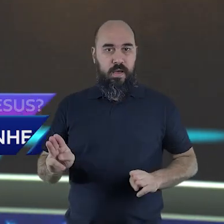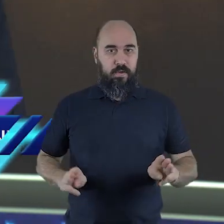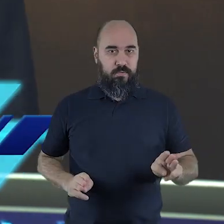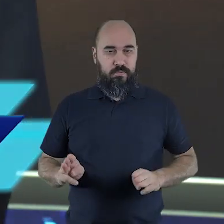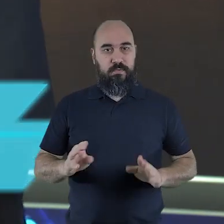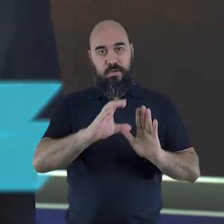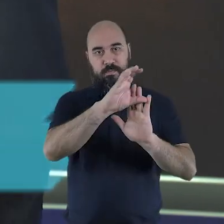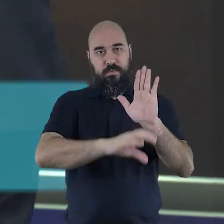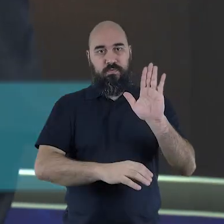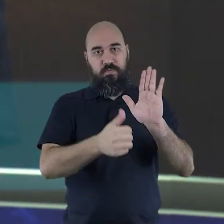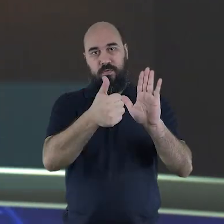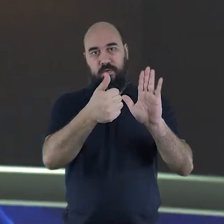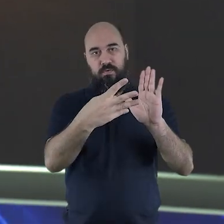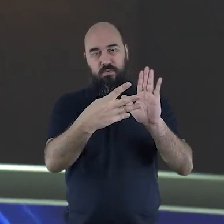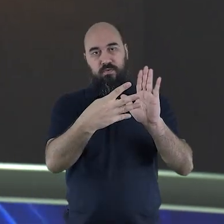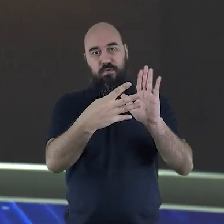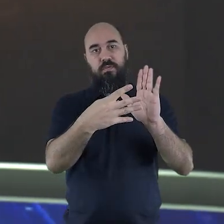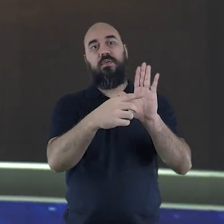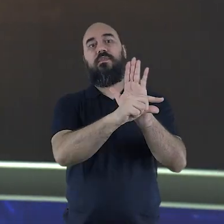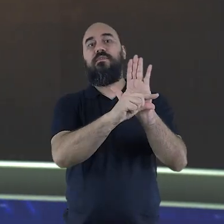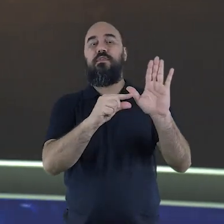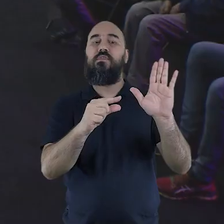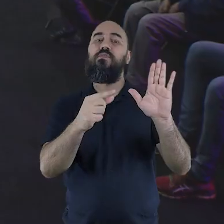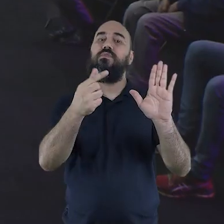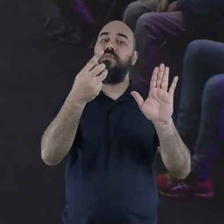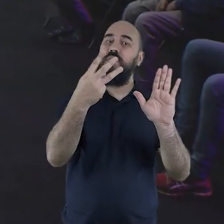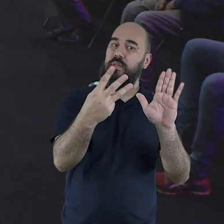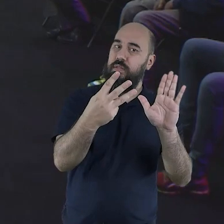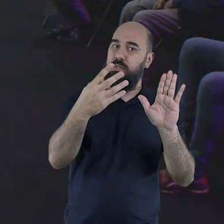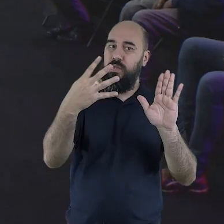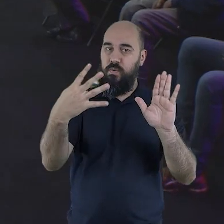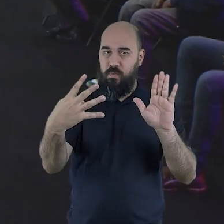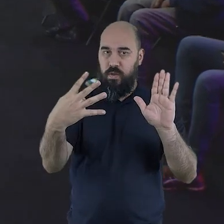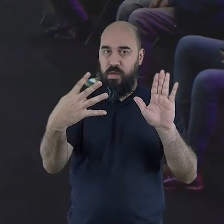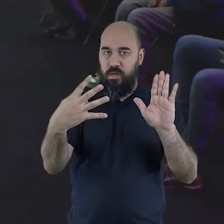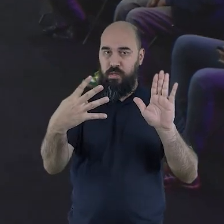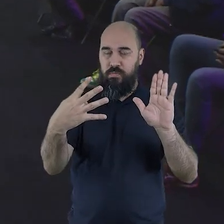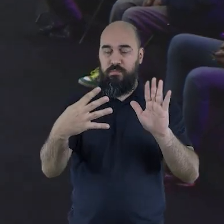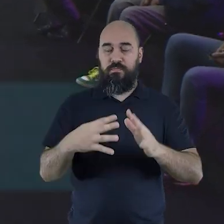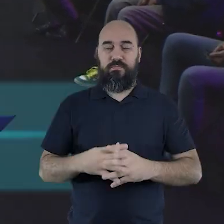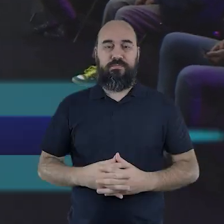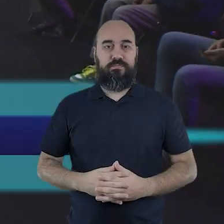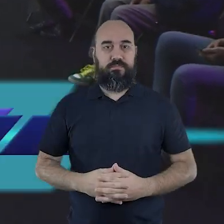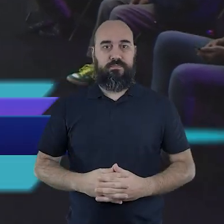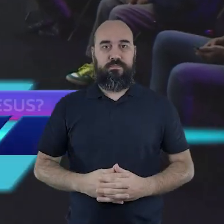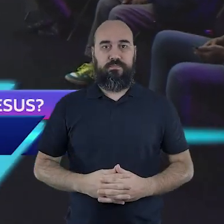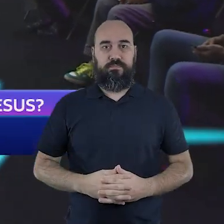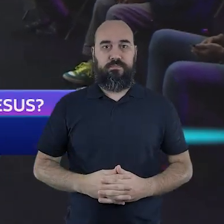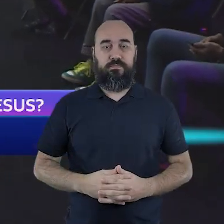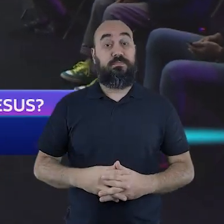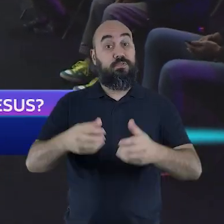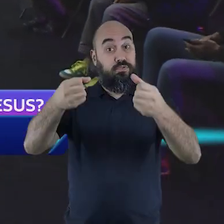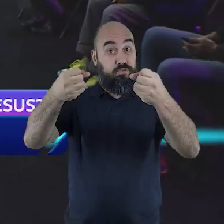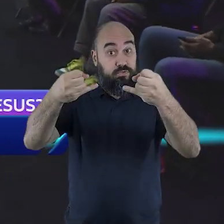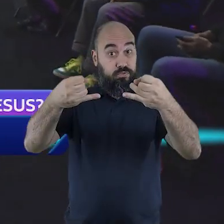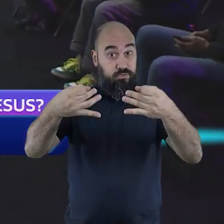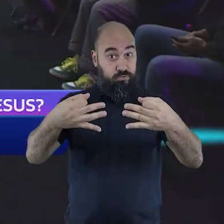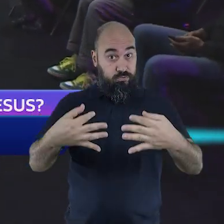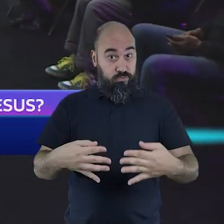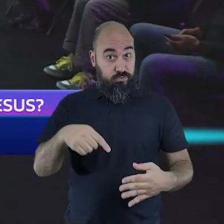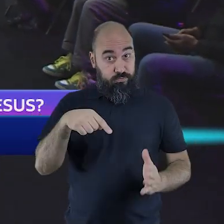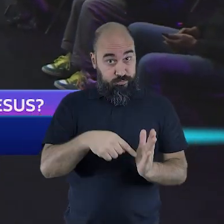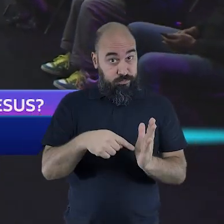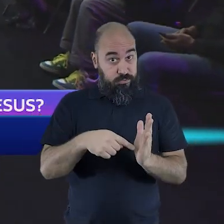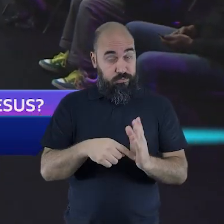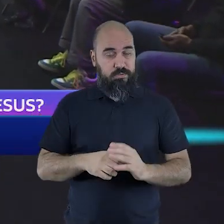14 e o versículo 34. Marcos 14, 34. Diz assim